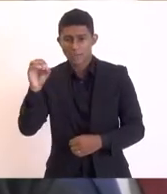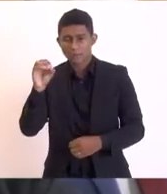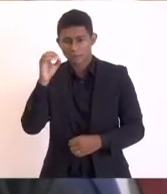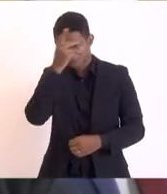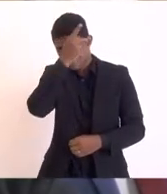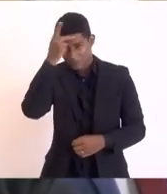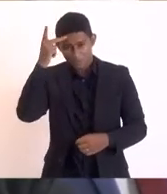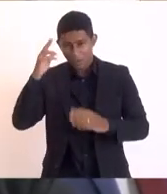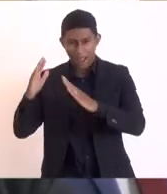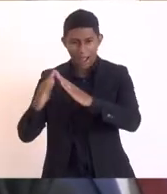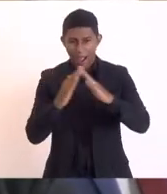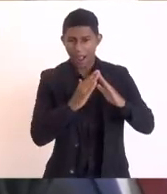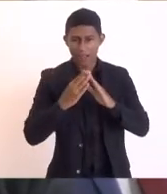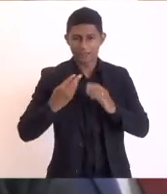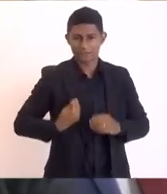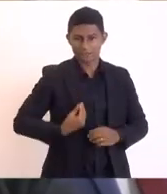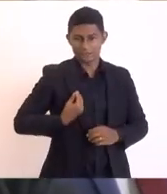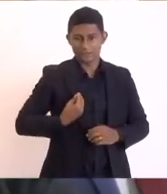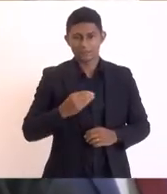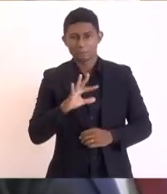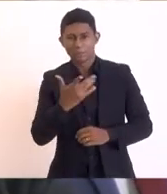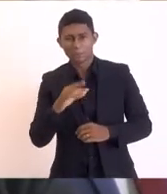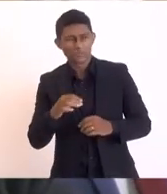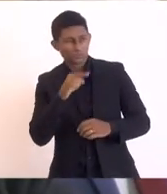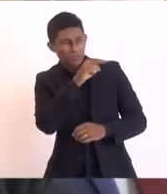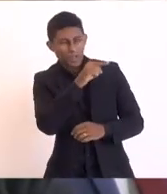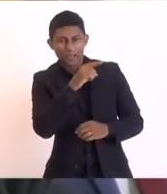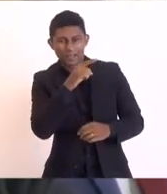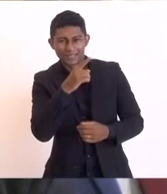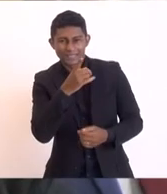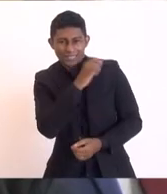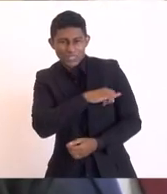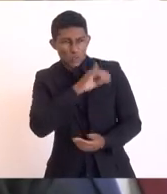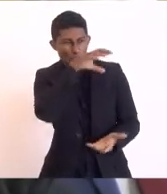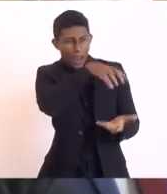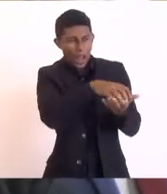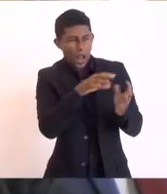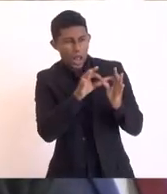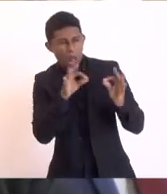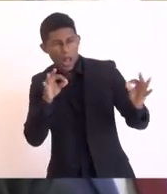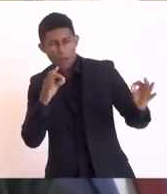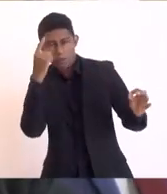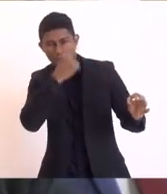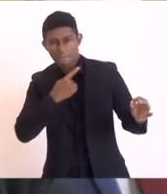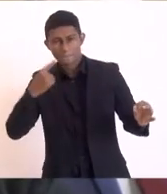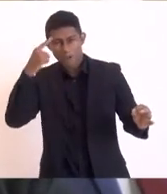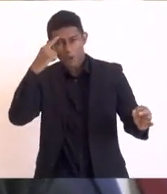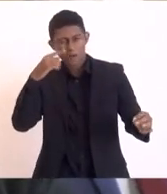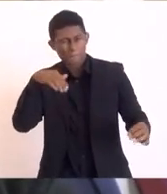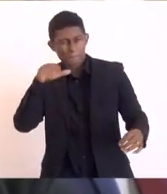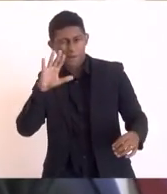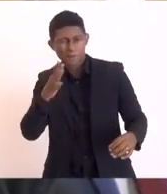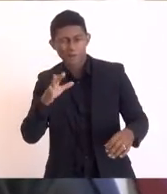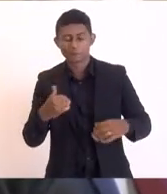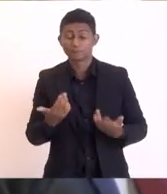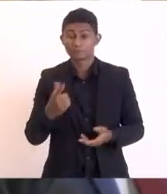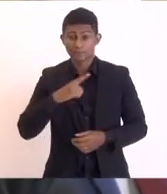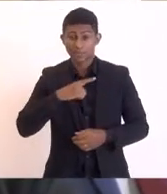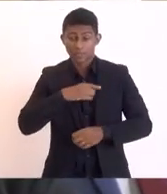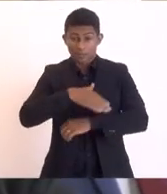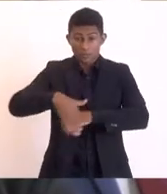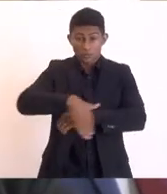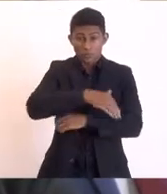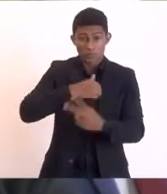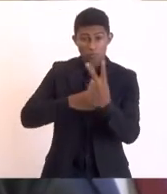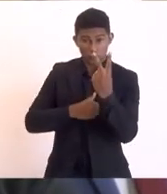a pouco mais de uma hora da capital Rio de Janeiro temos duas rodovias de acesso a Maró Peixoto e